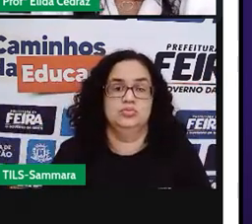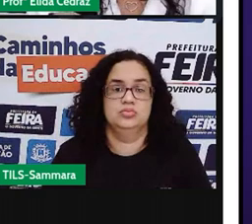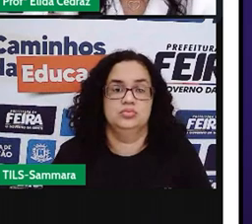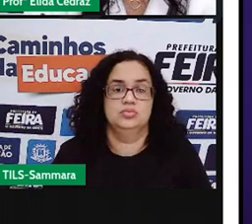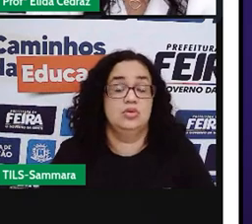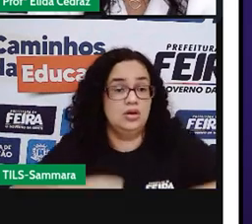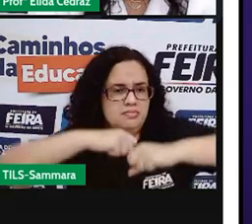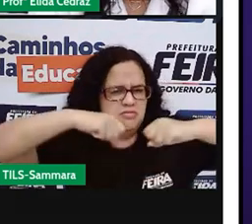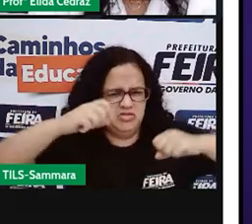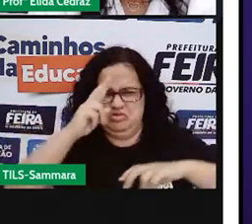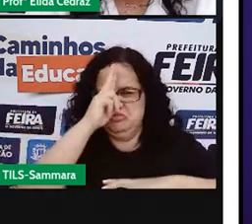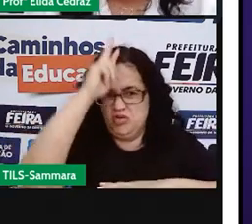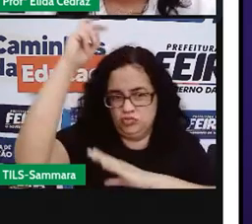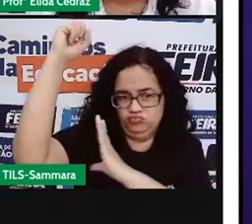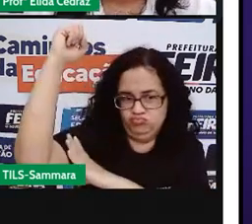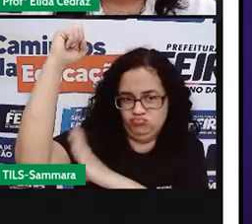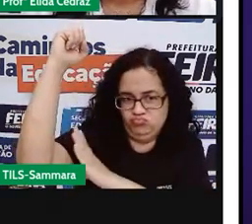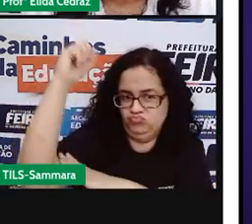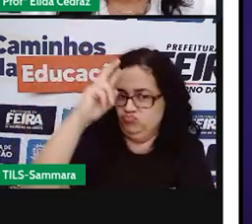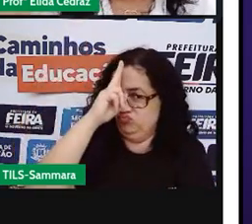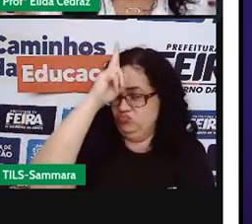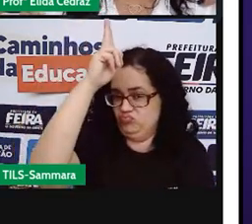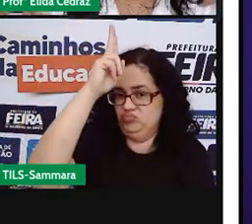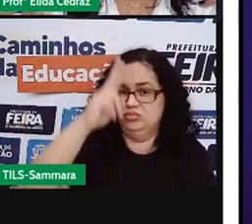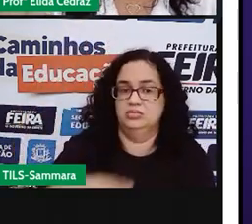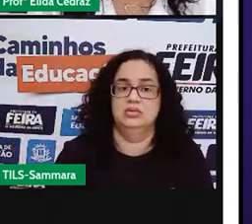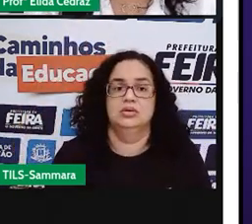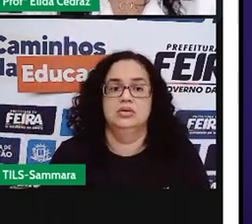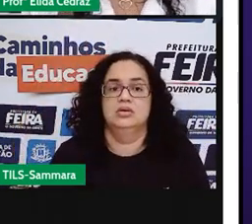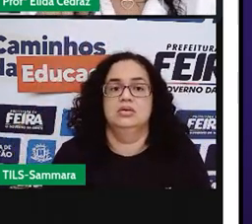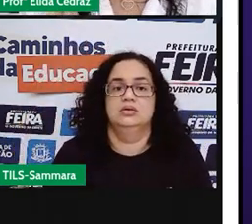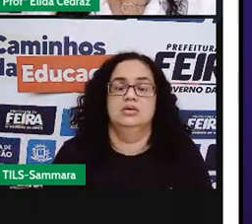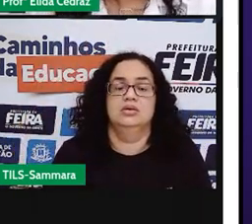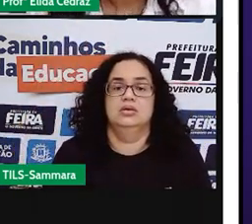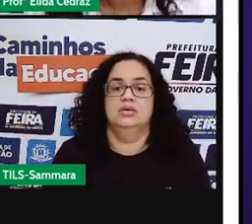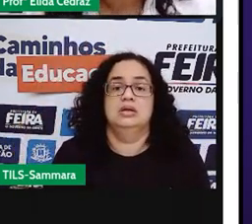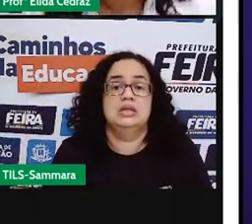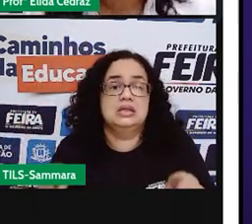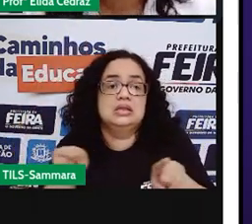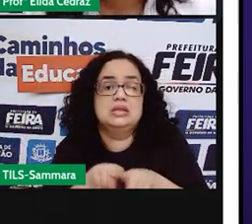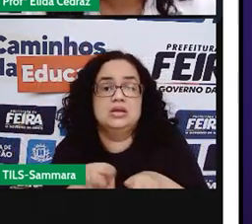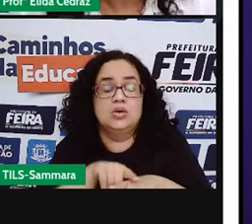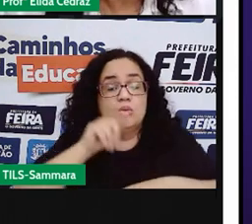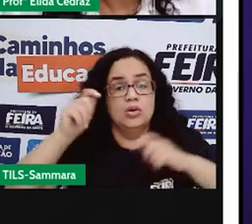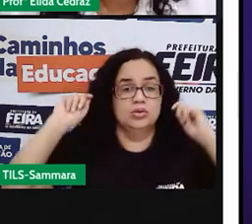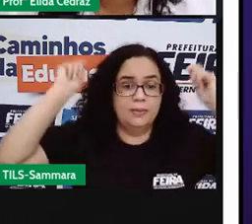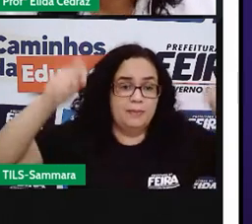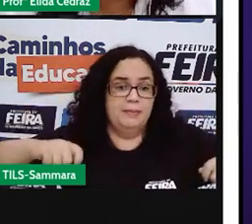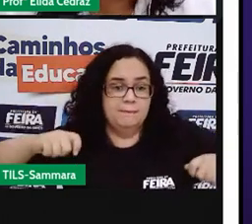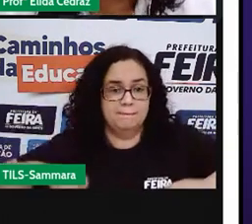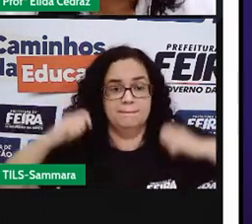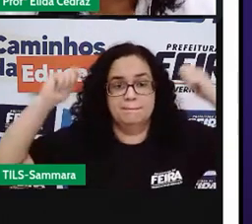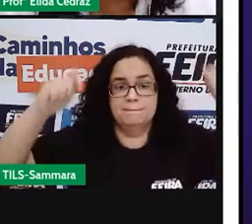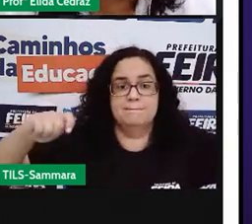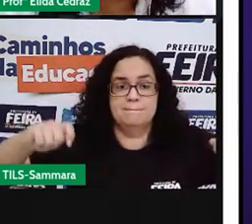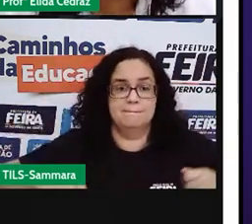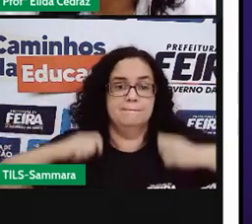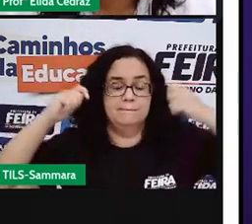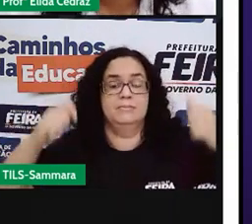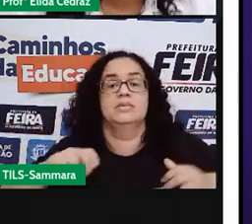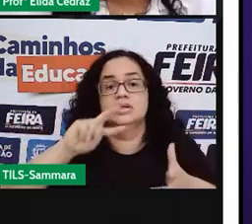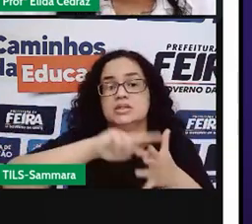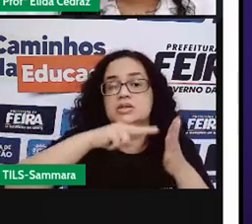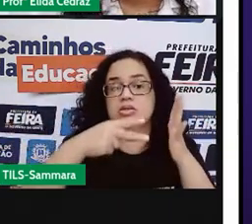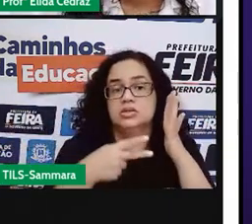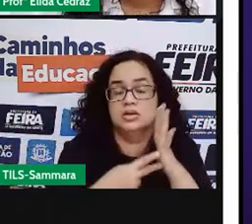deixar os braços fortinhos. E o ombro também. E uma corda. Isso significa o quê?